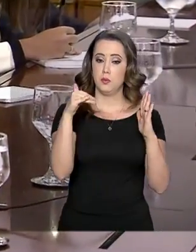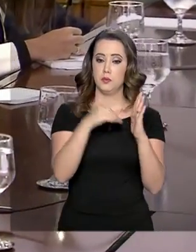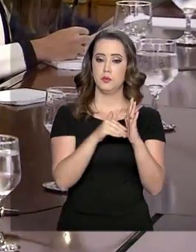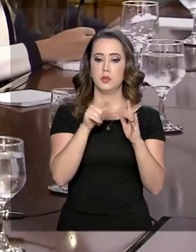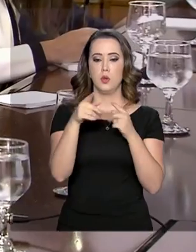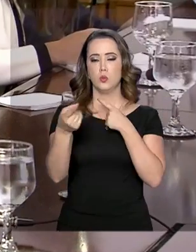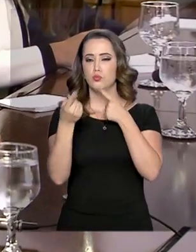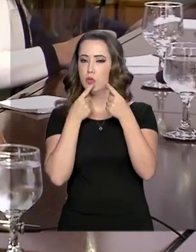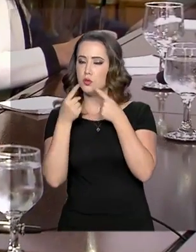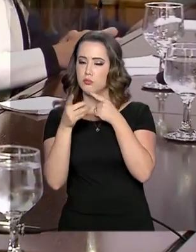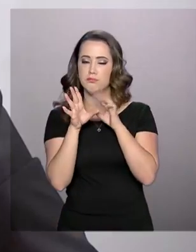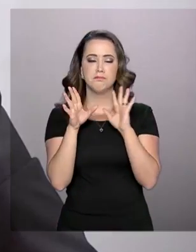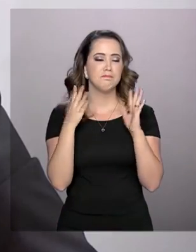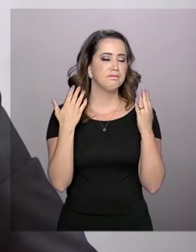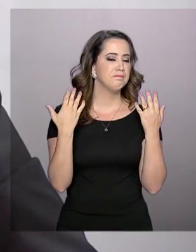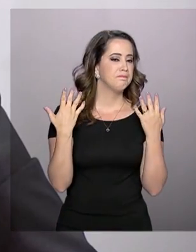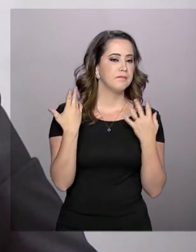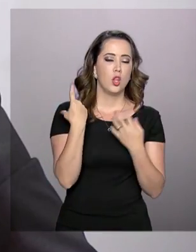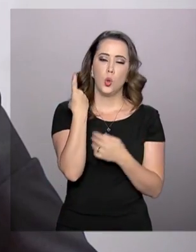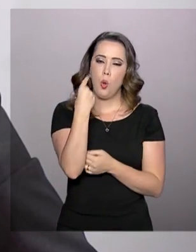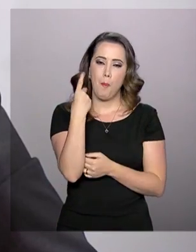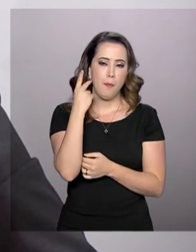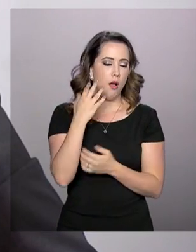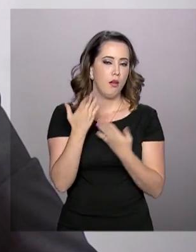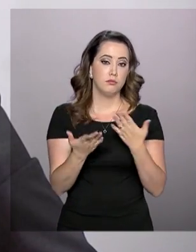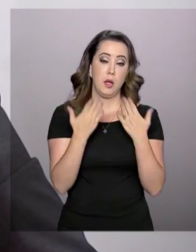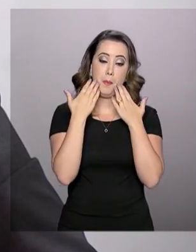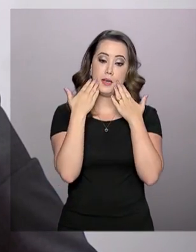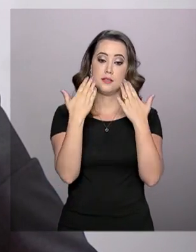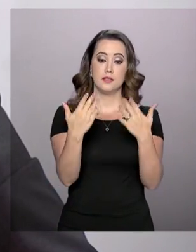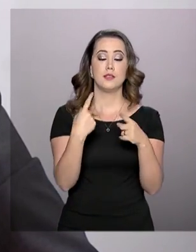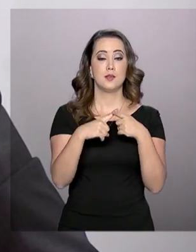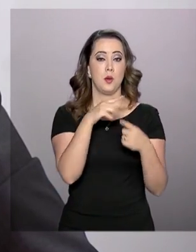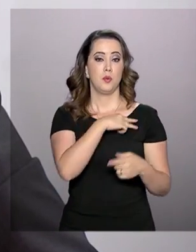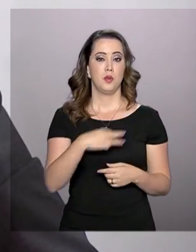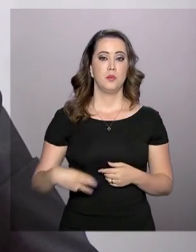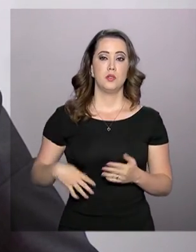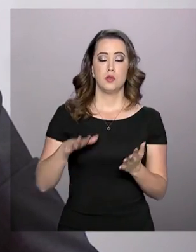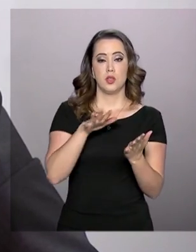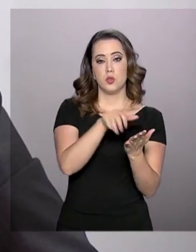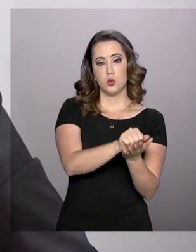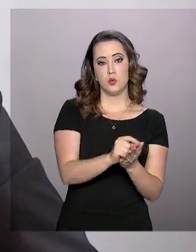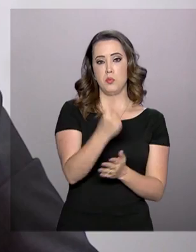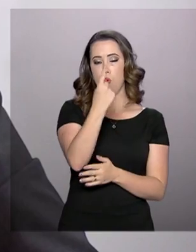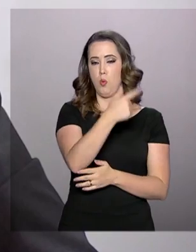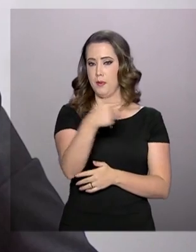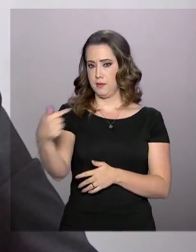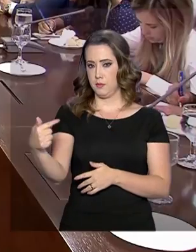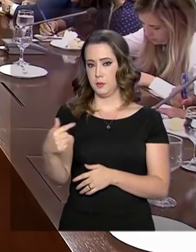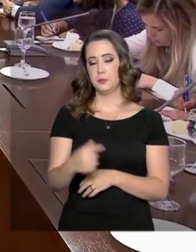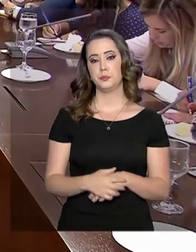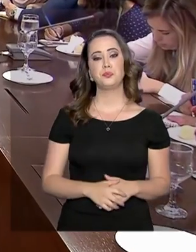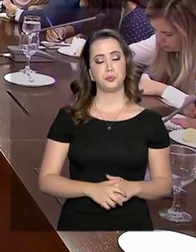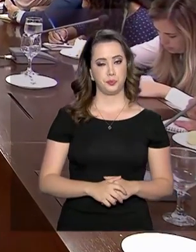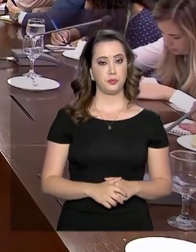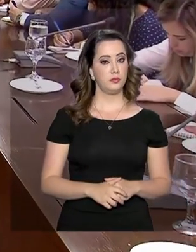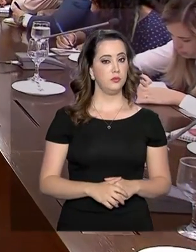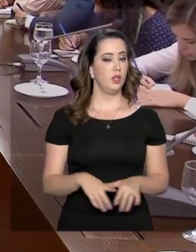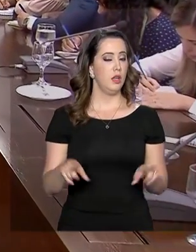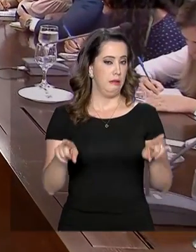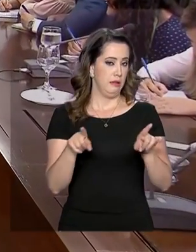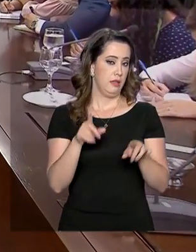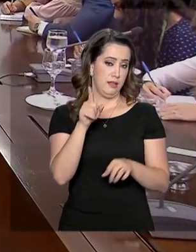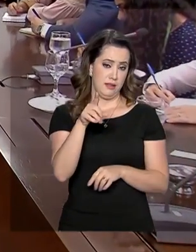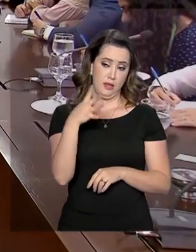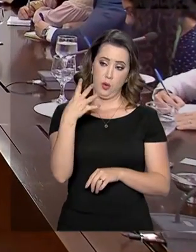Foi um bate-papo leve, uma apresentação, já que o ministro assumiu a pasta há uma semana. O ministro tem